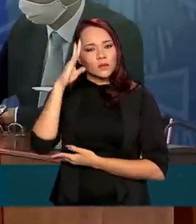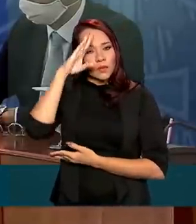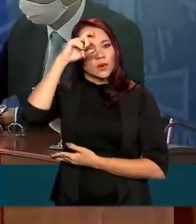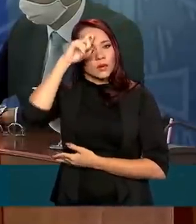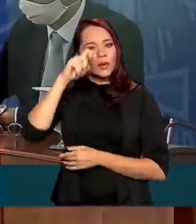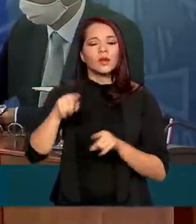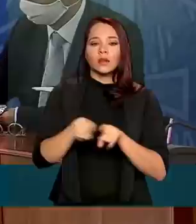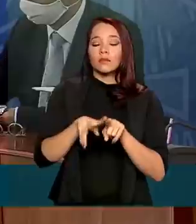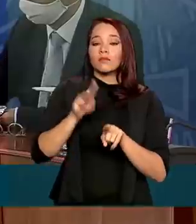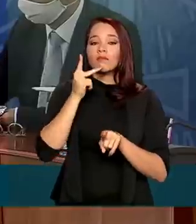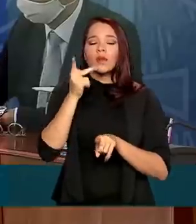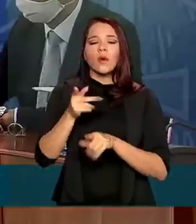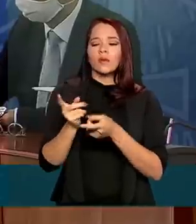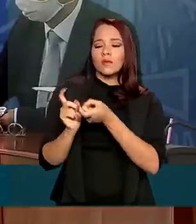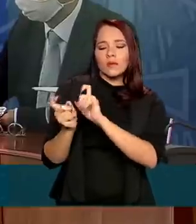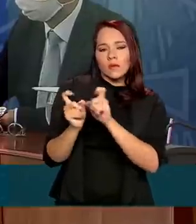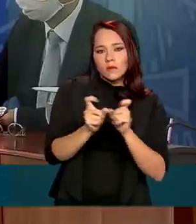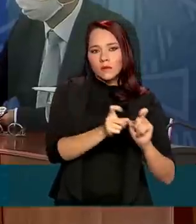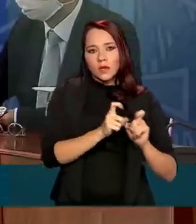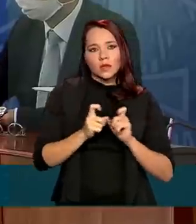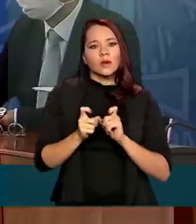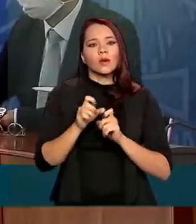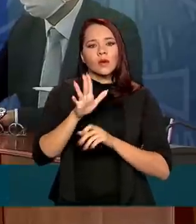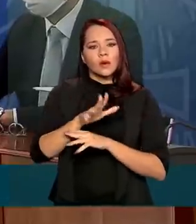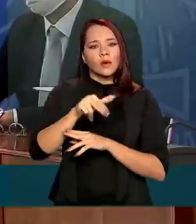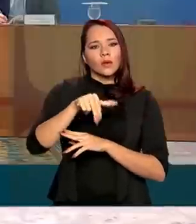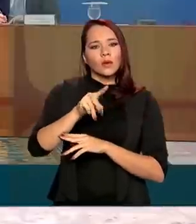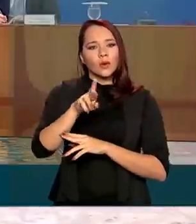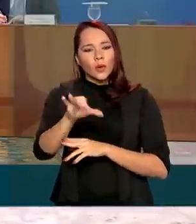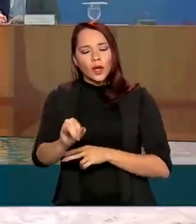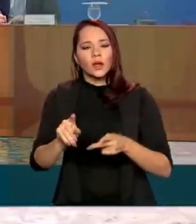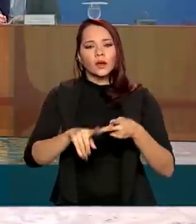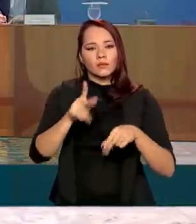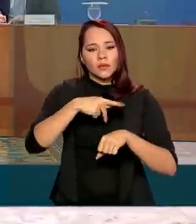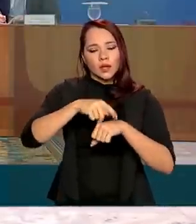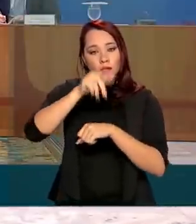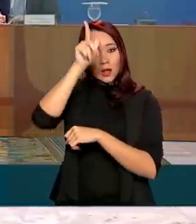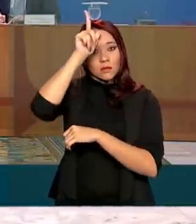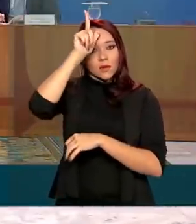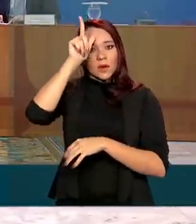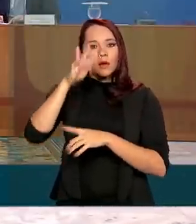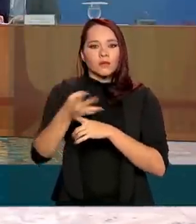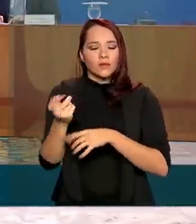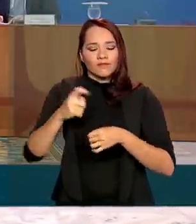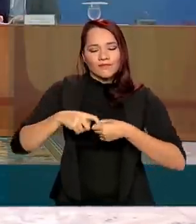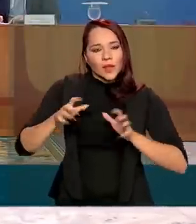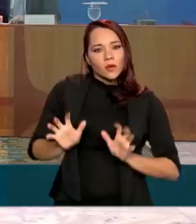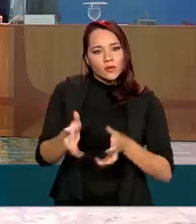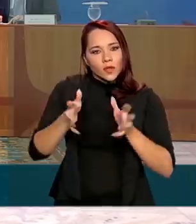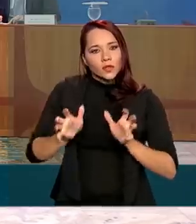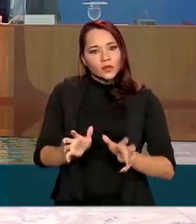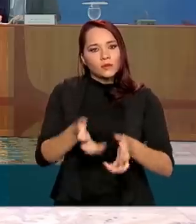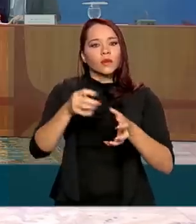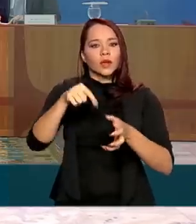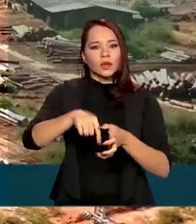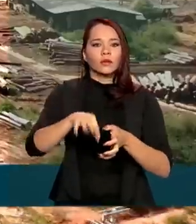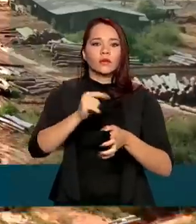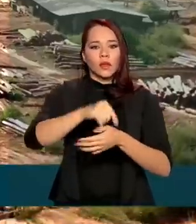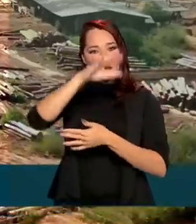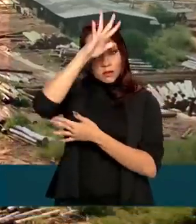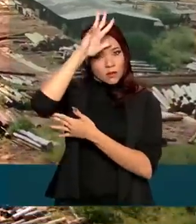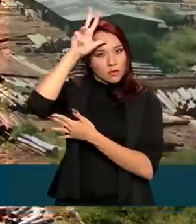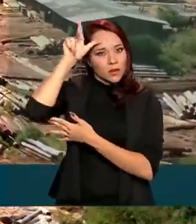comentou as negociações com a Noruega e a Alemanha para a retomada dos investimentos no fundo Amazônia.